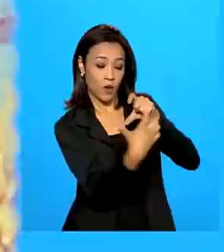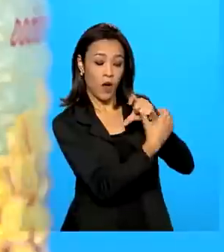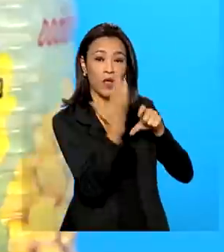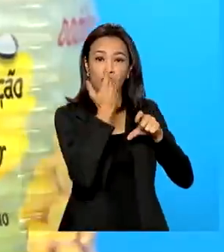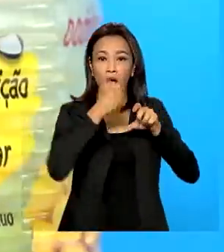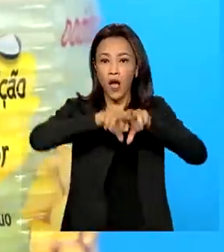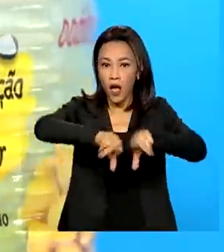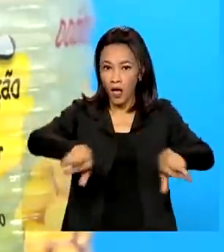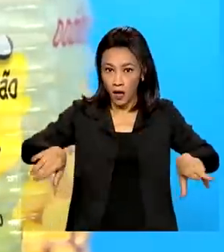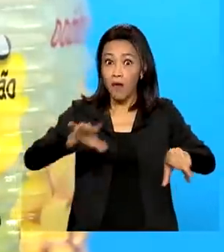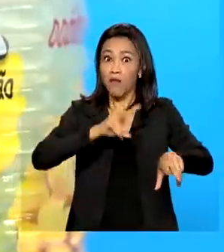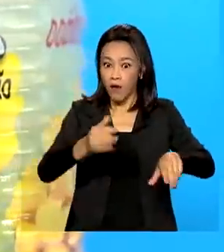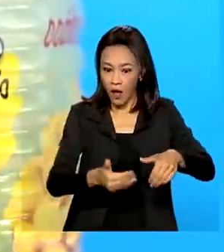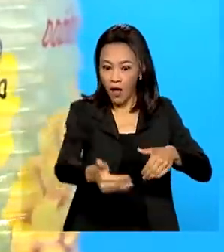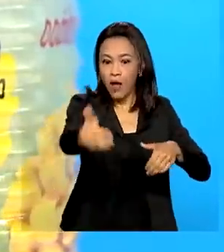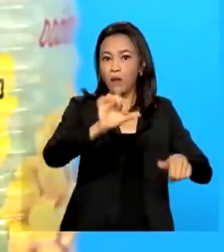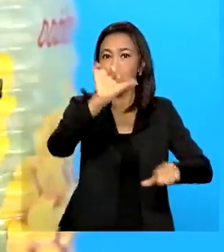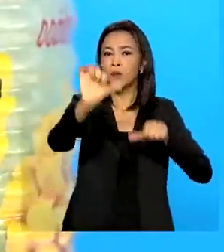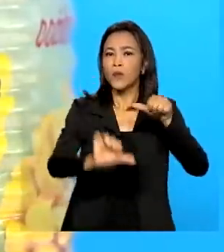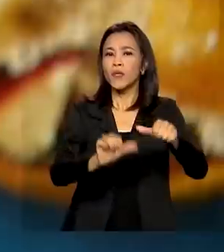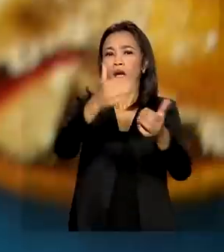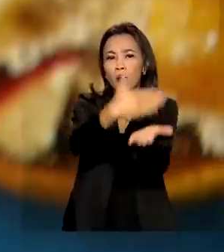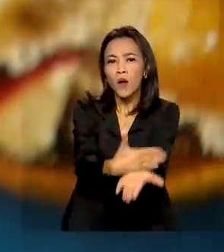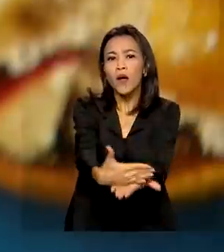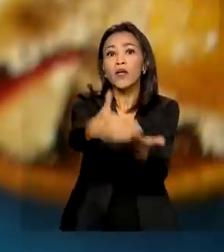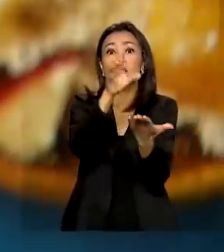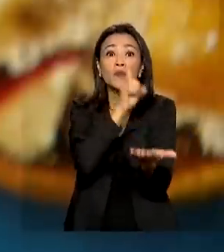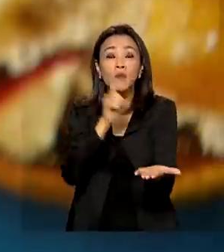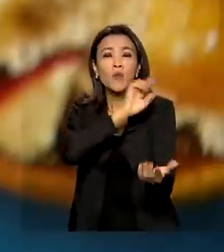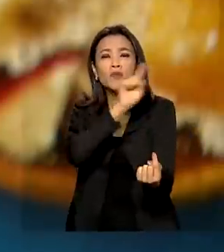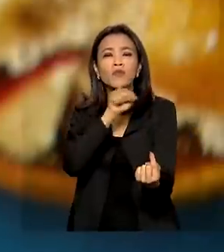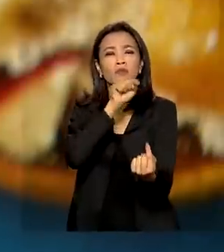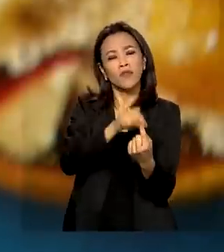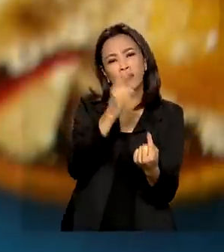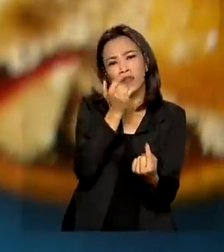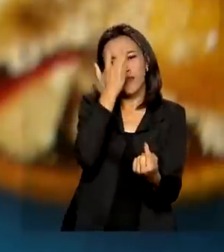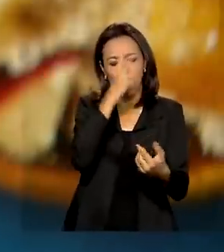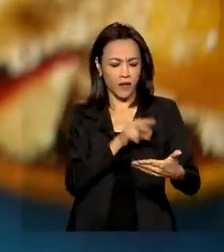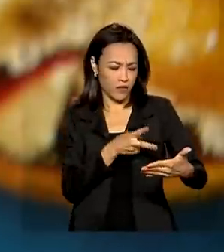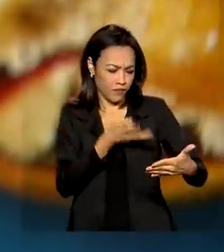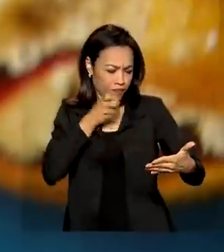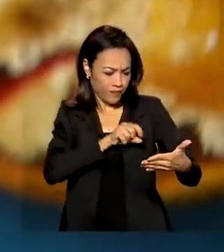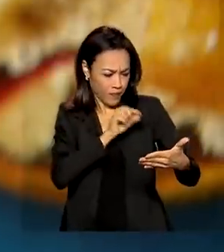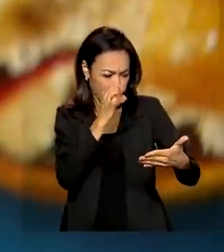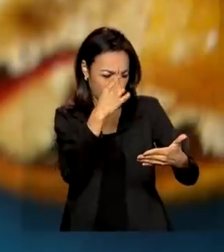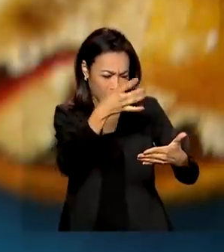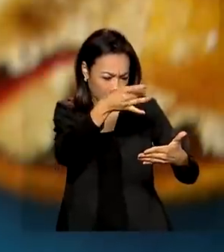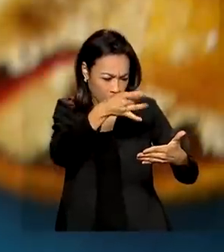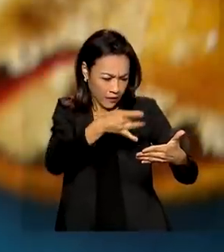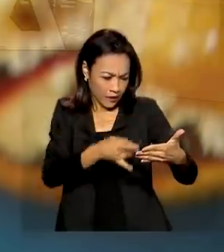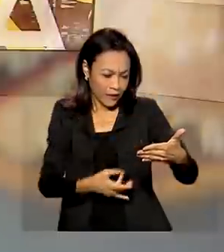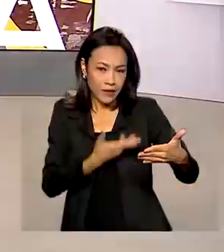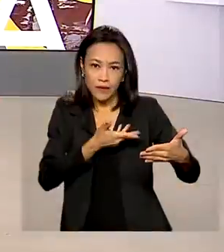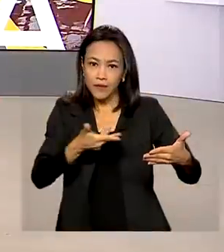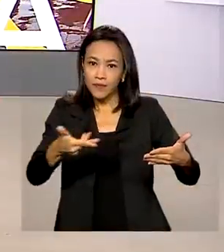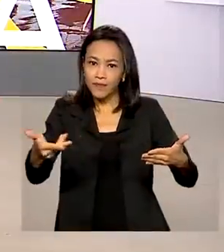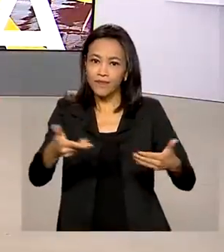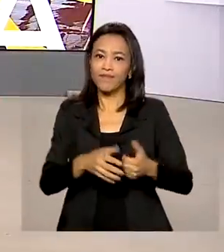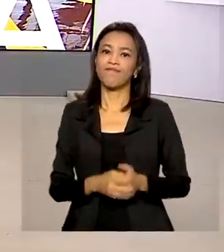de domingo. O objetivo é identificar de forma mais fácil as informações nutricionais dos produtos.